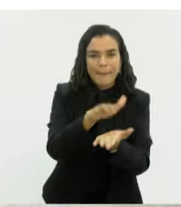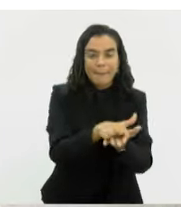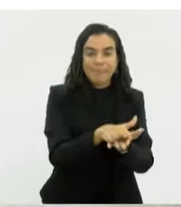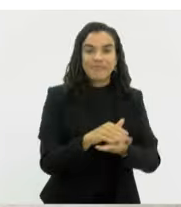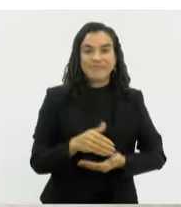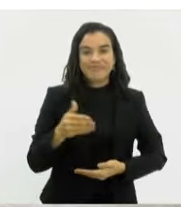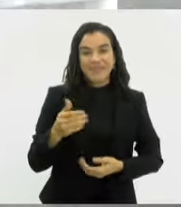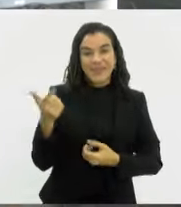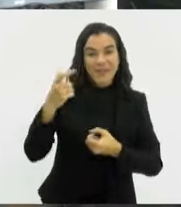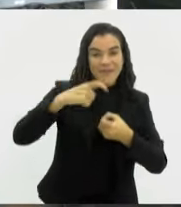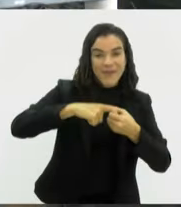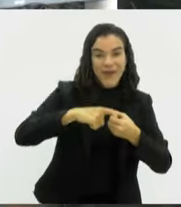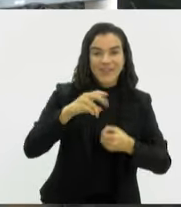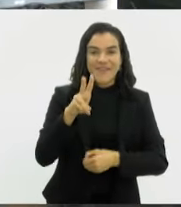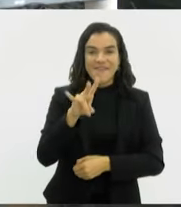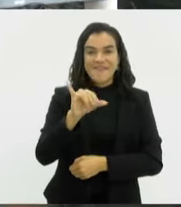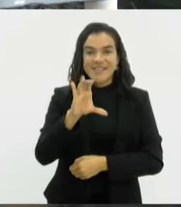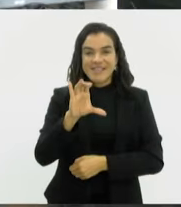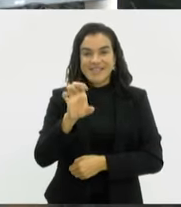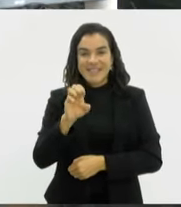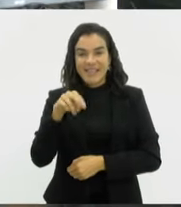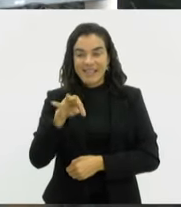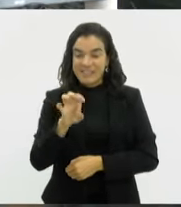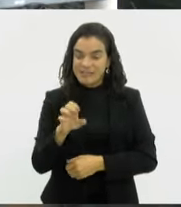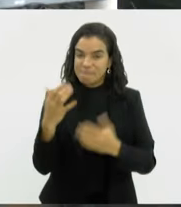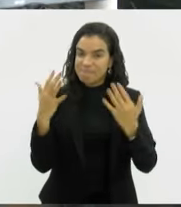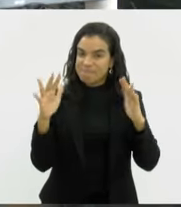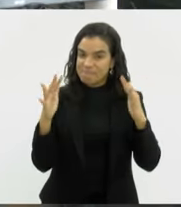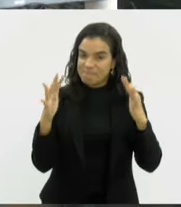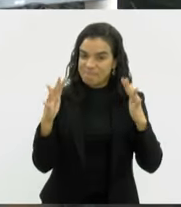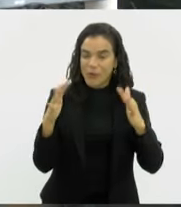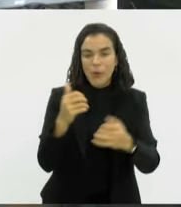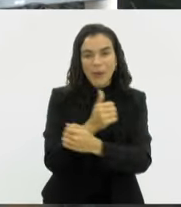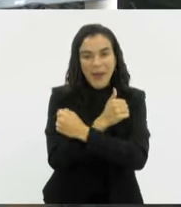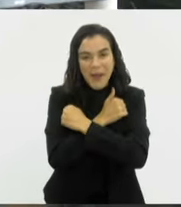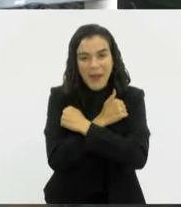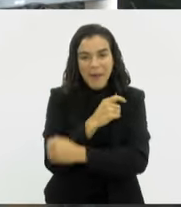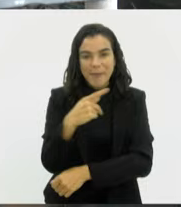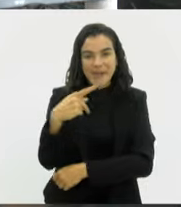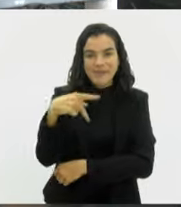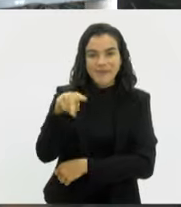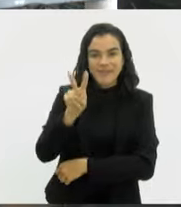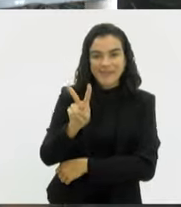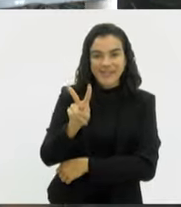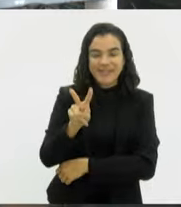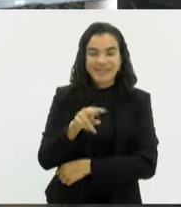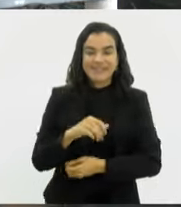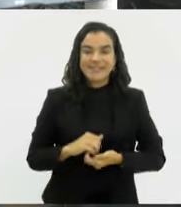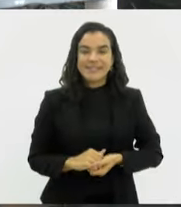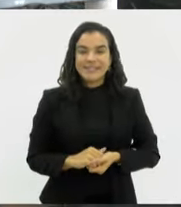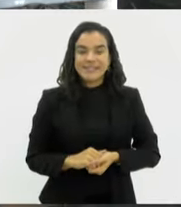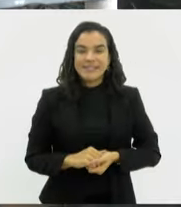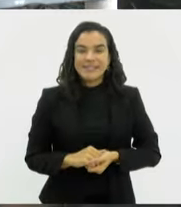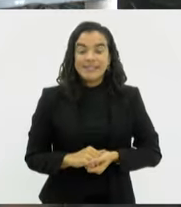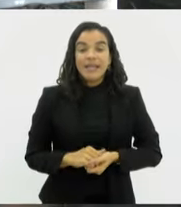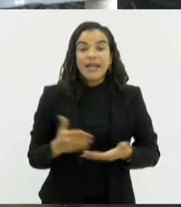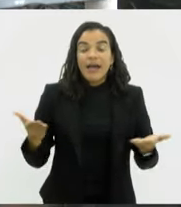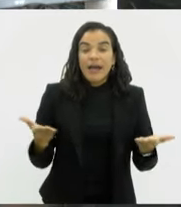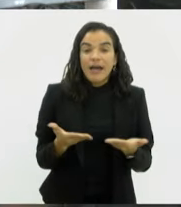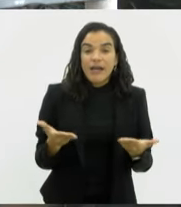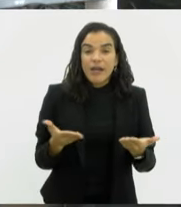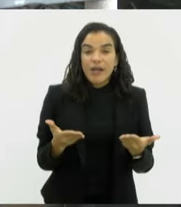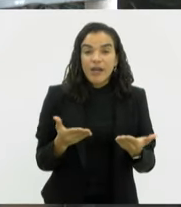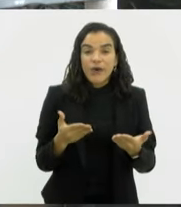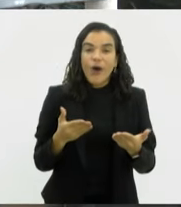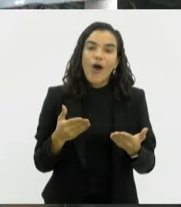com você no estúdio. Muito bom o trabalho dos auditores fiscais. Um abraço para você, IPV, obrigado pela participação. E vamos agora